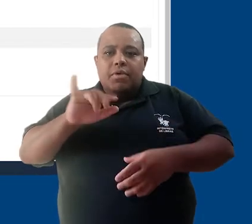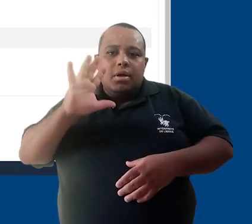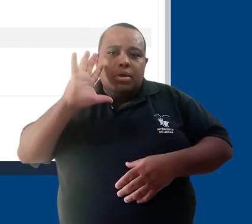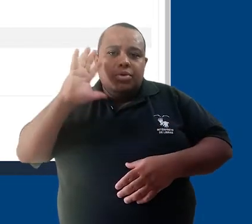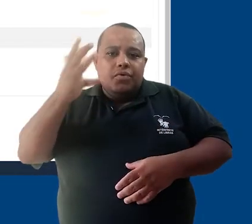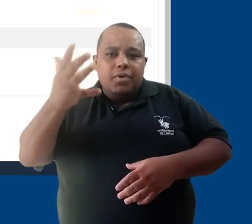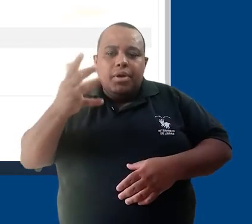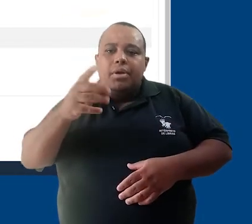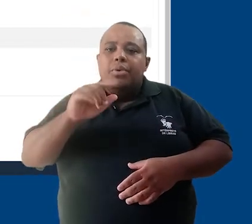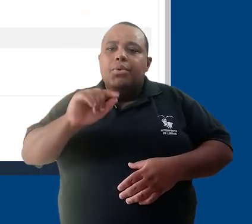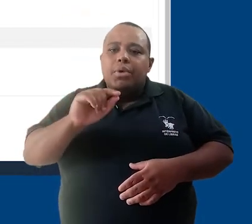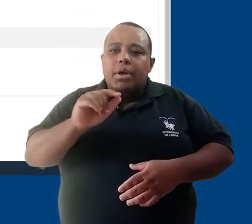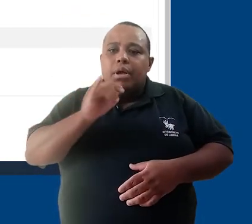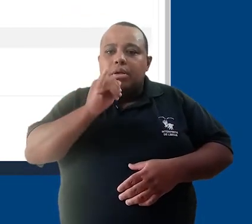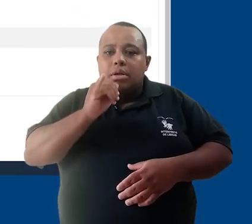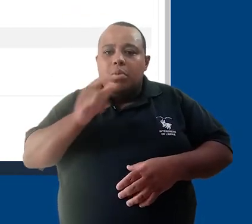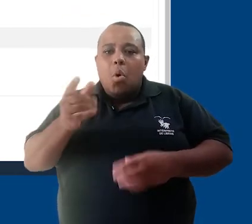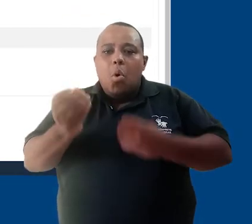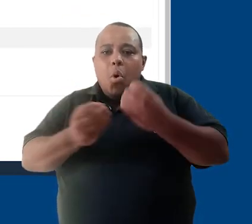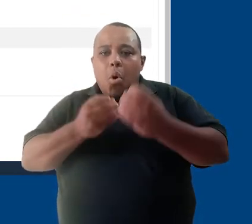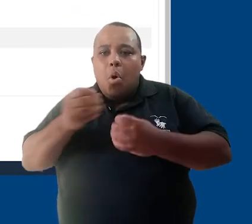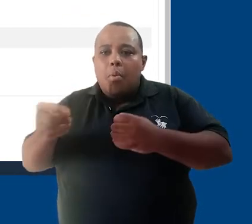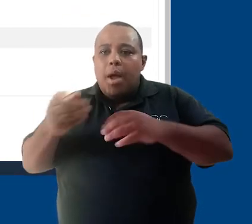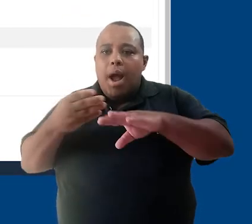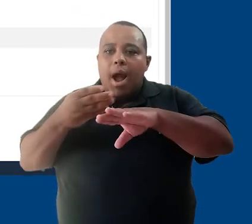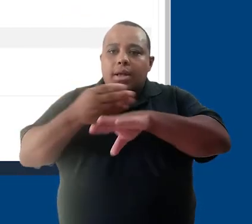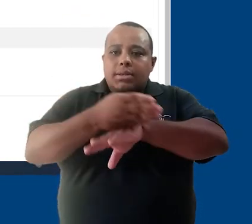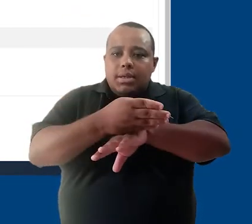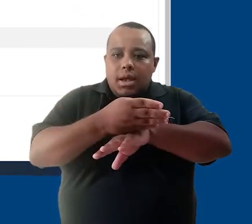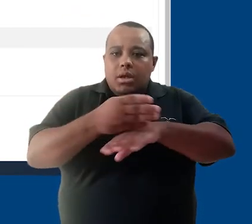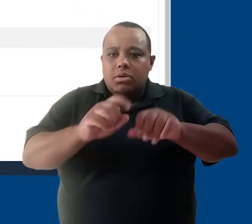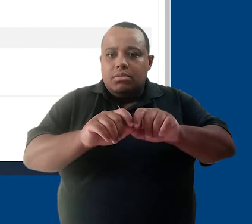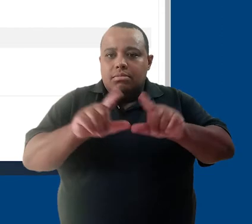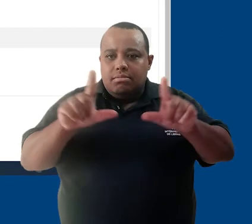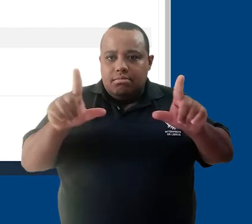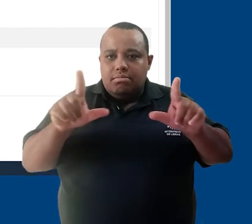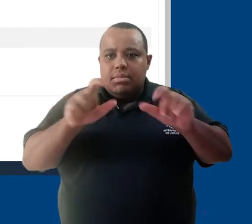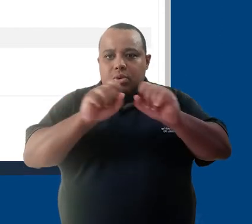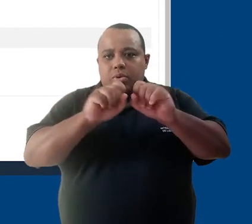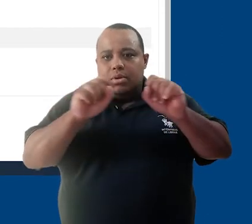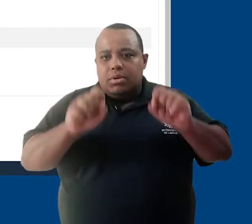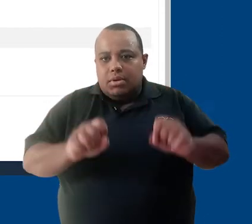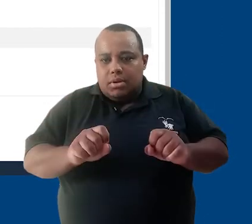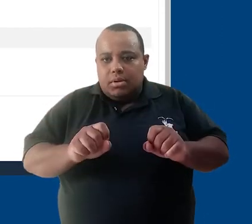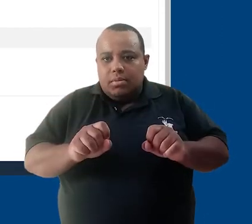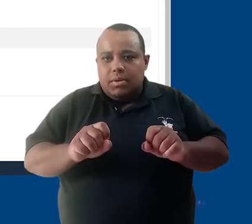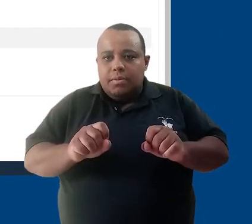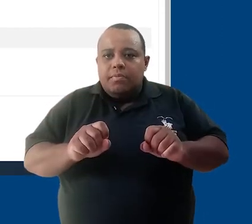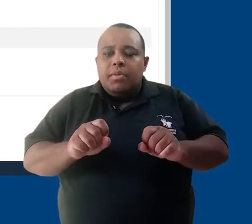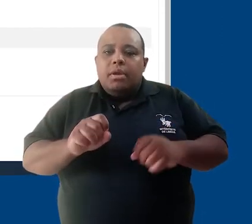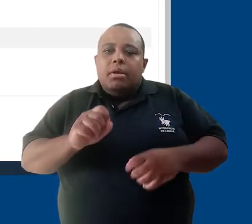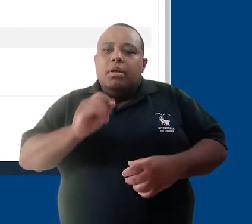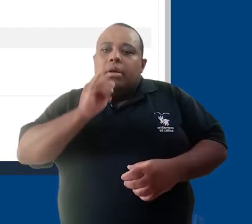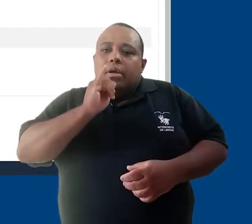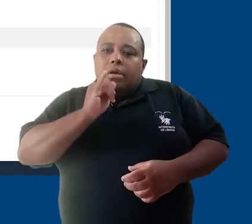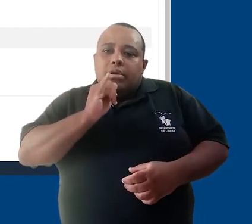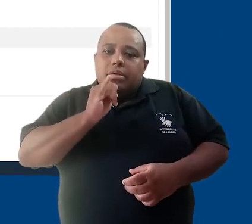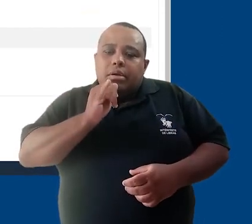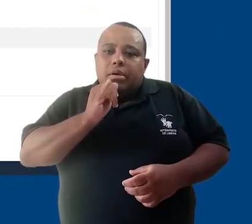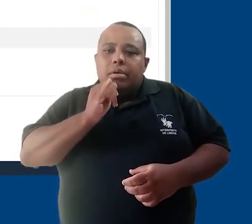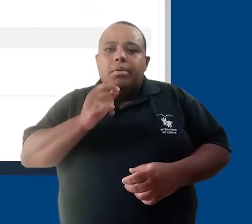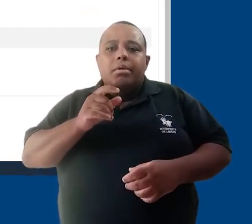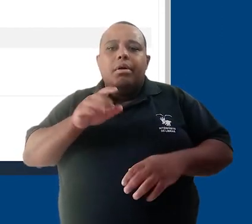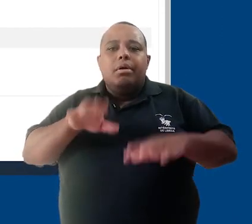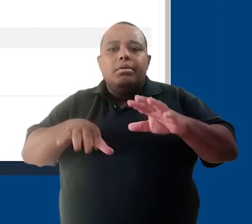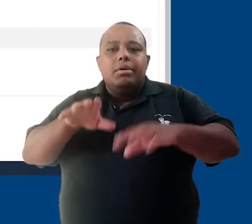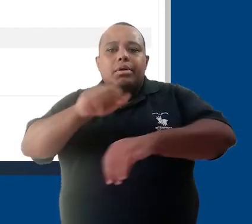respeito, geralmente, ao acesso dos usuários polos à plataforma, como,